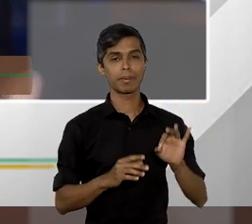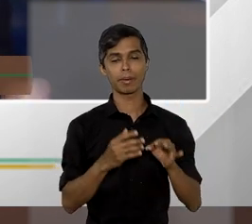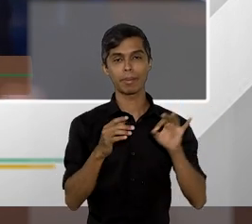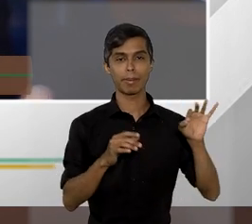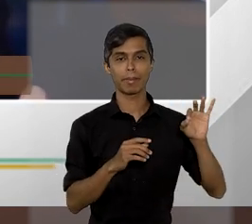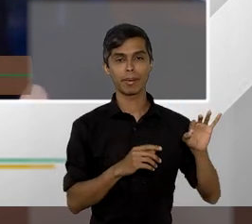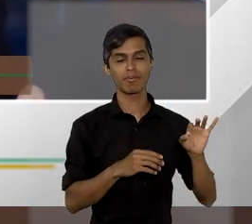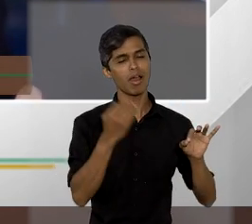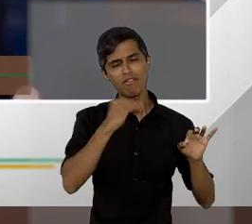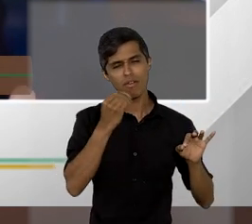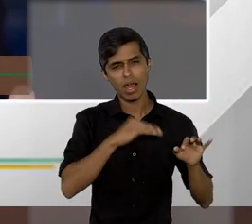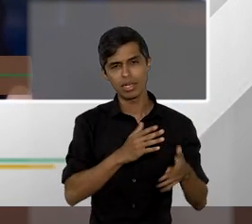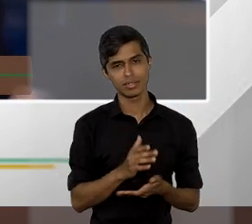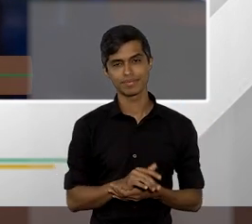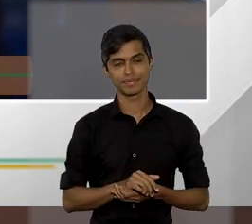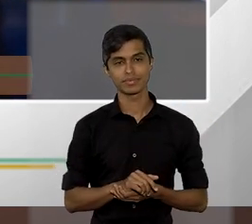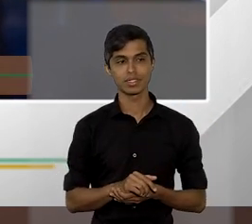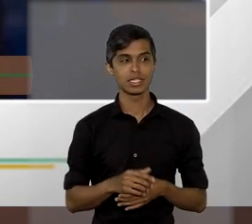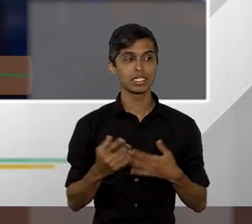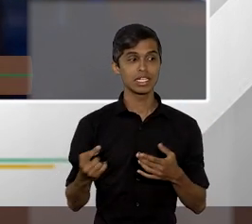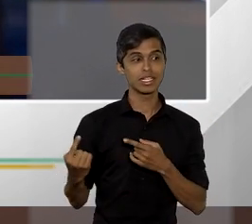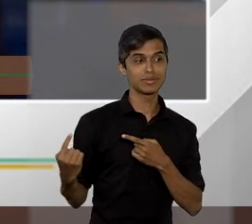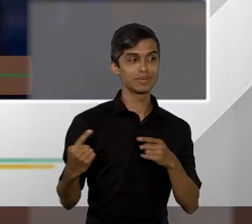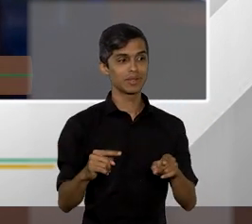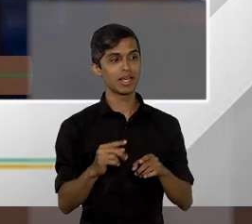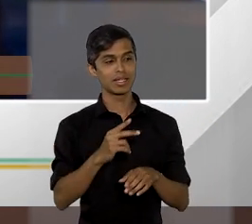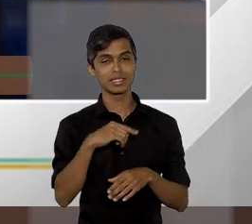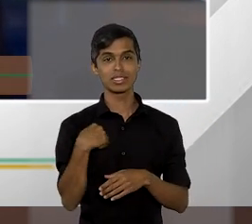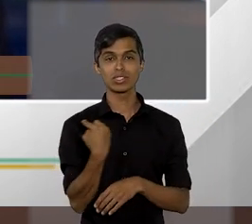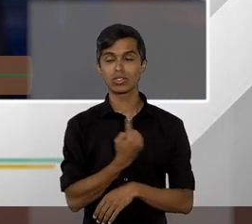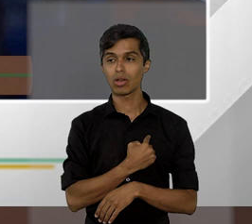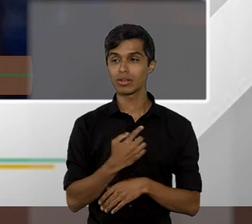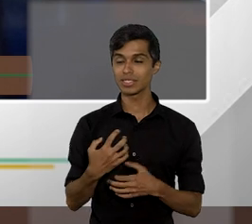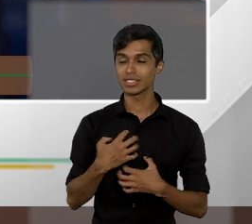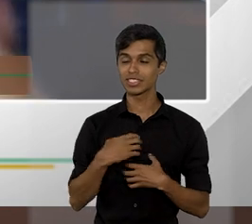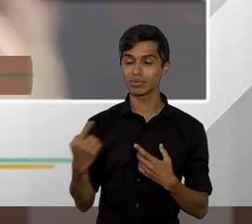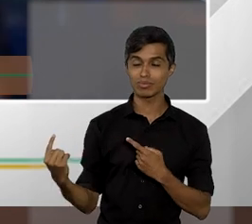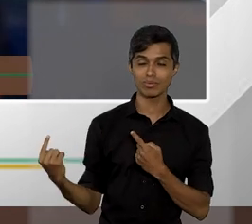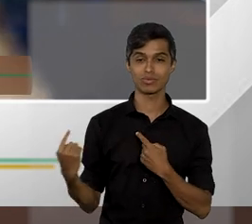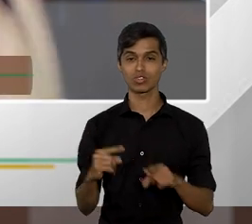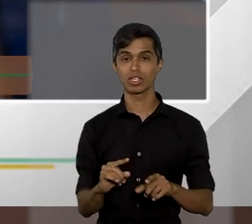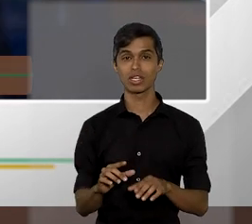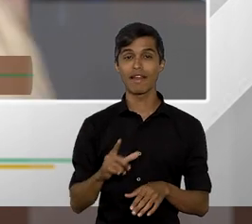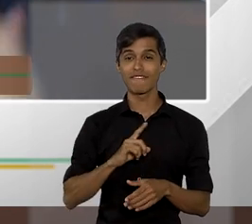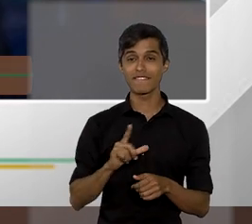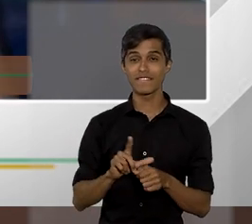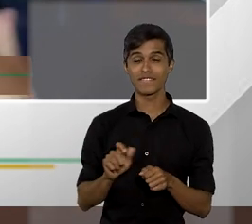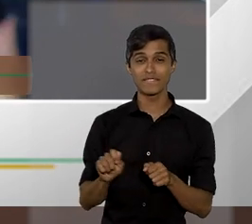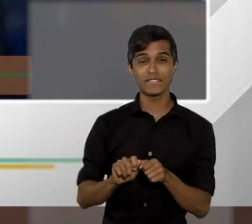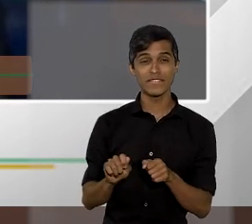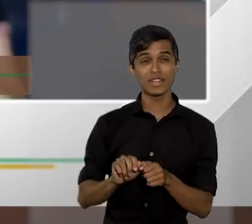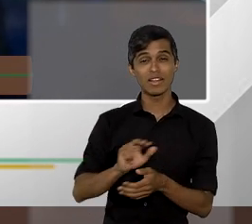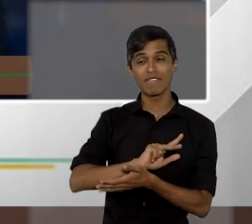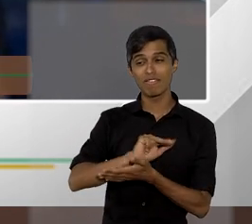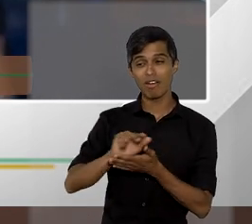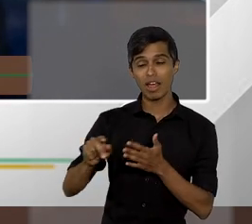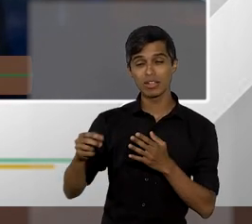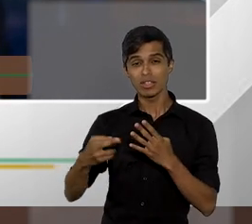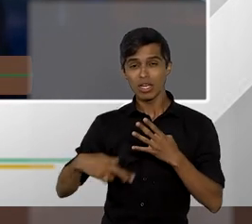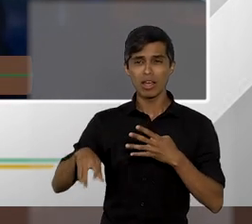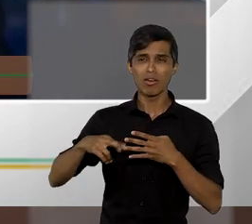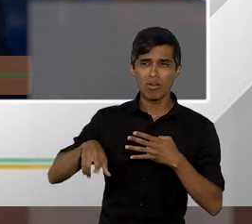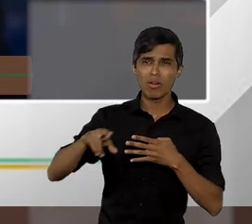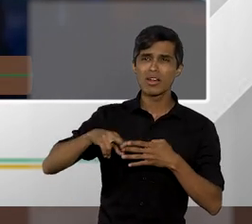quando esses buracos desafiam eles desafiam fazendo isso que o professor Paulo disse disse fazendo uma enxurrada de novos recursos de novos